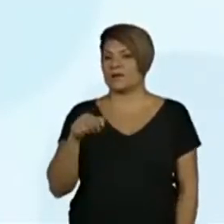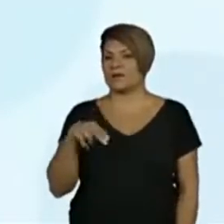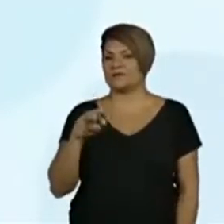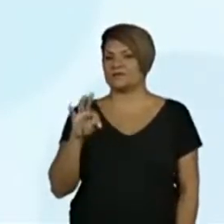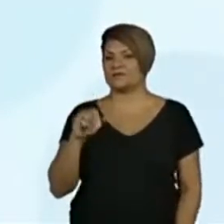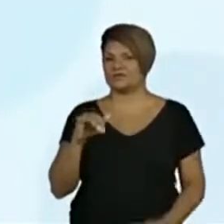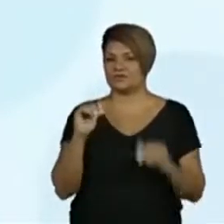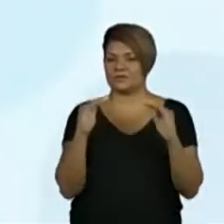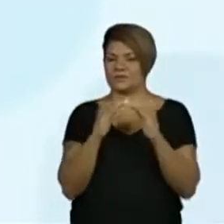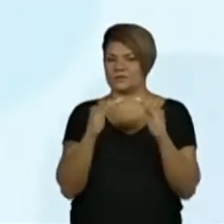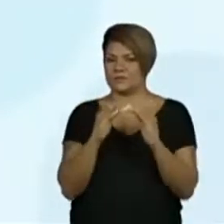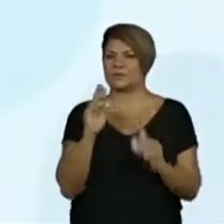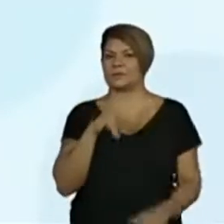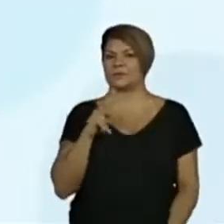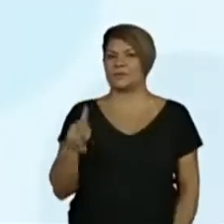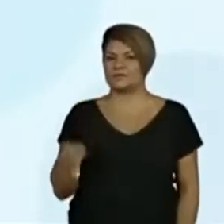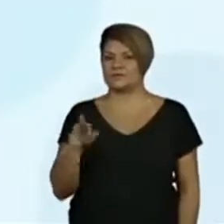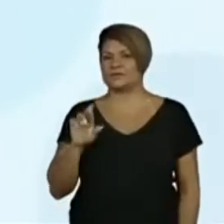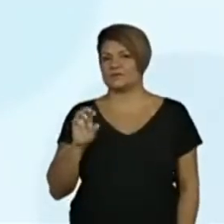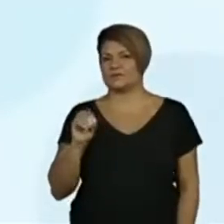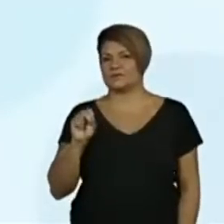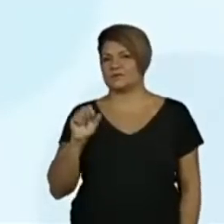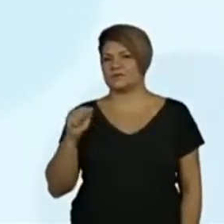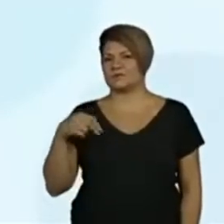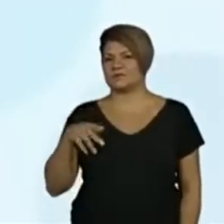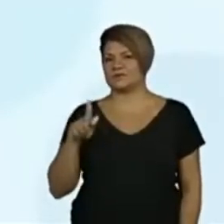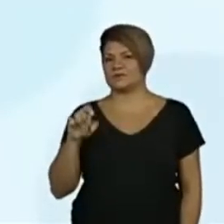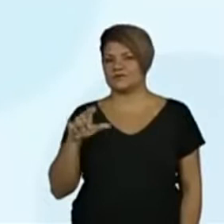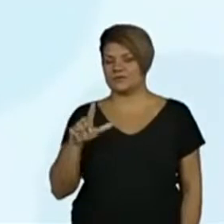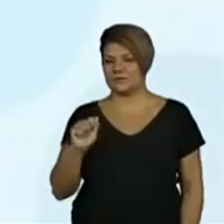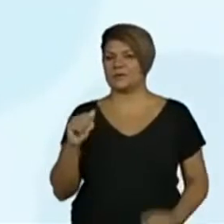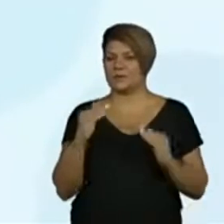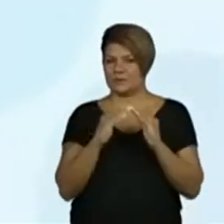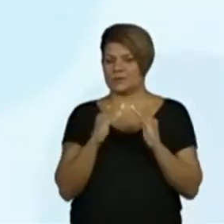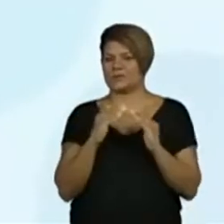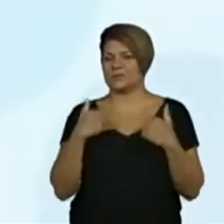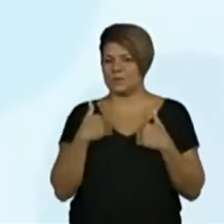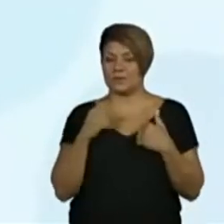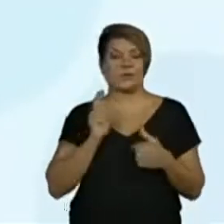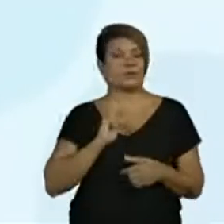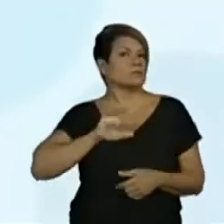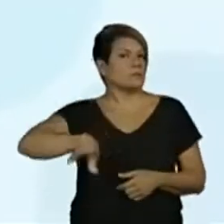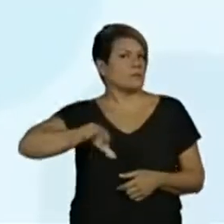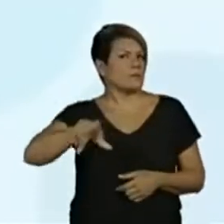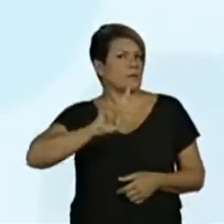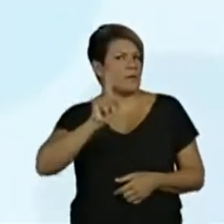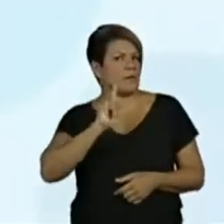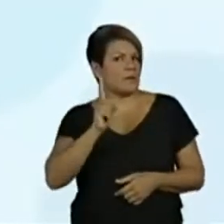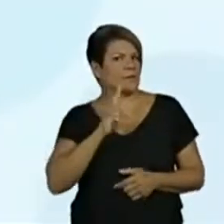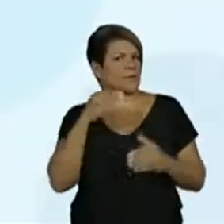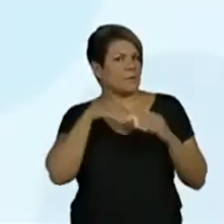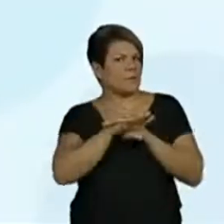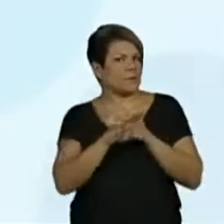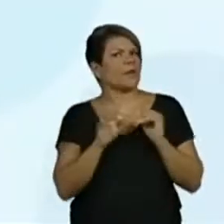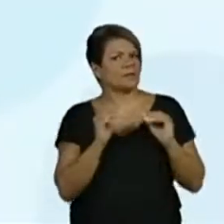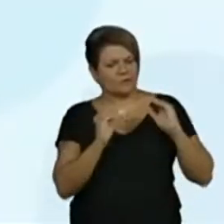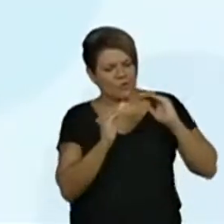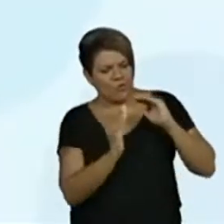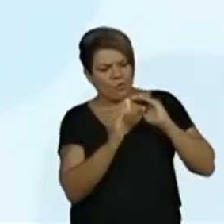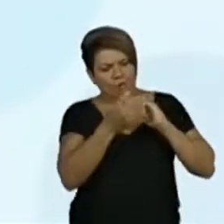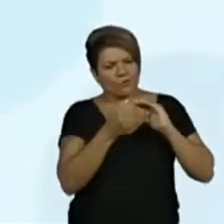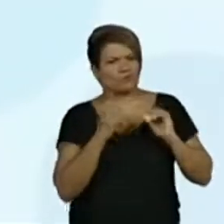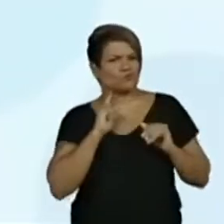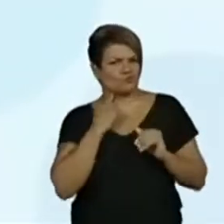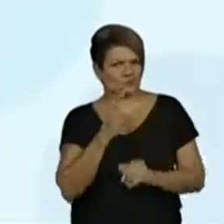Protege. E a professora Rosângela concorda comigo que unha não é para guardar sujeira, viu, turminha? As